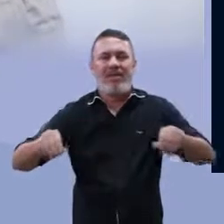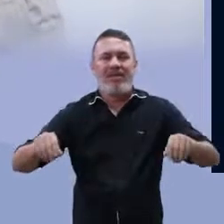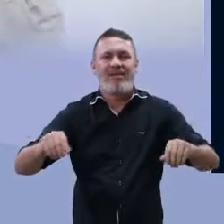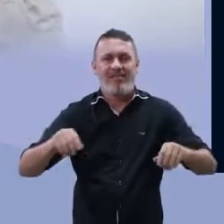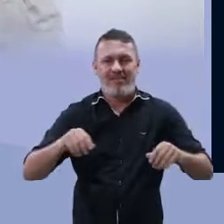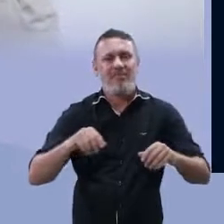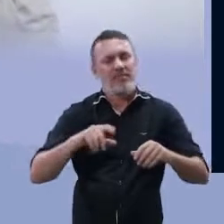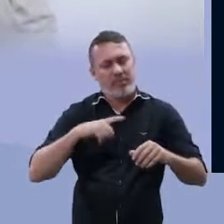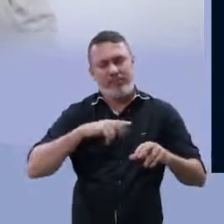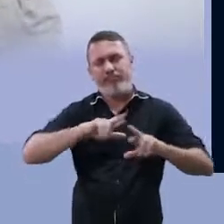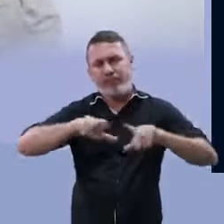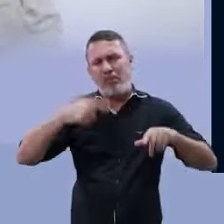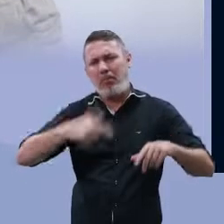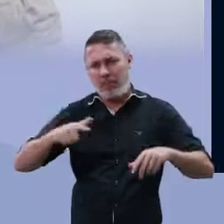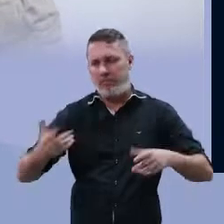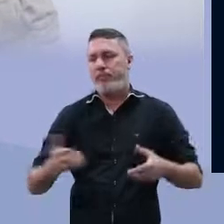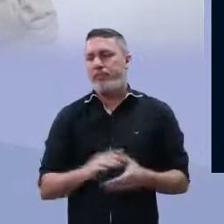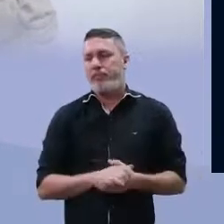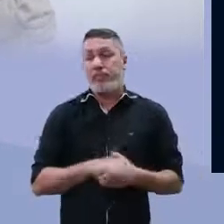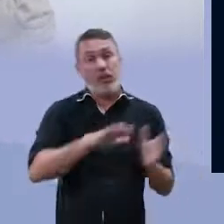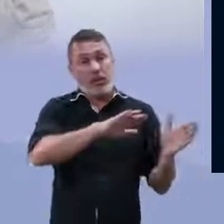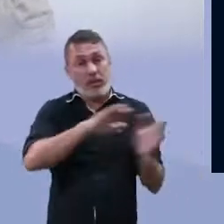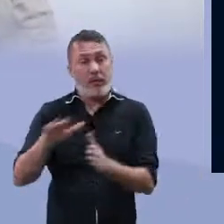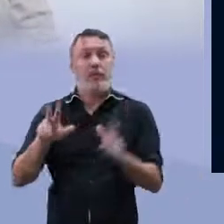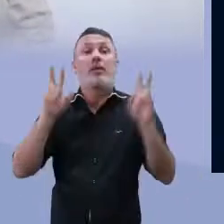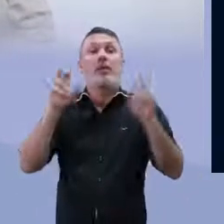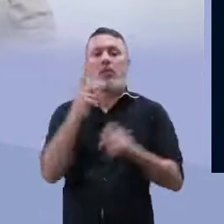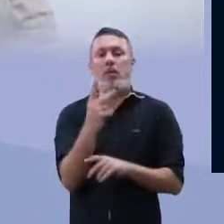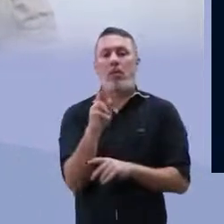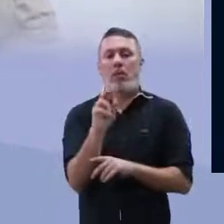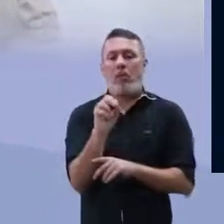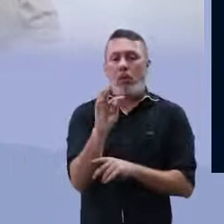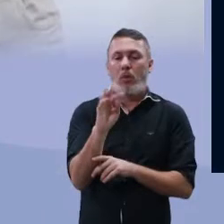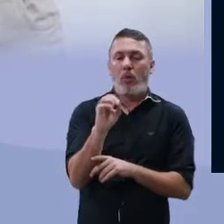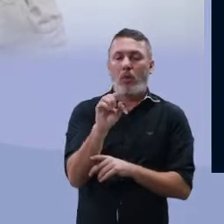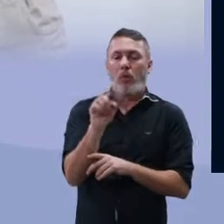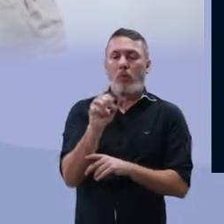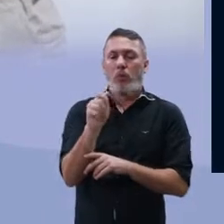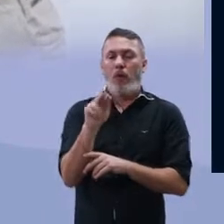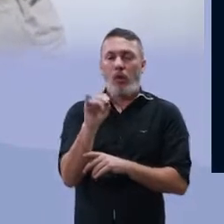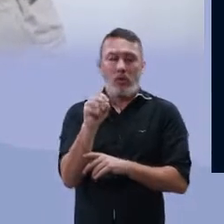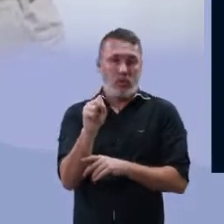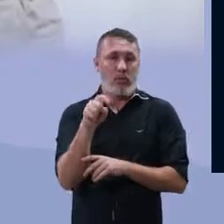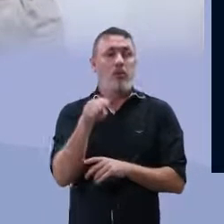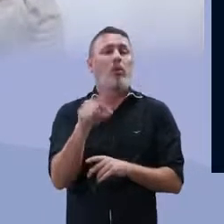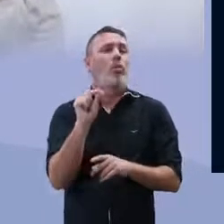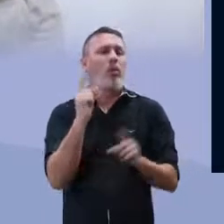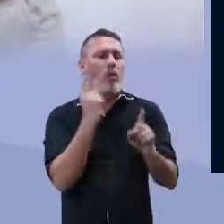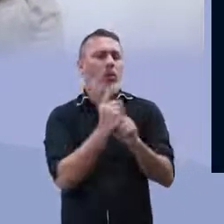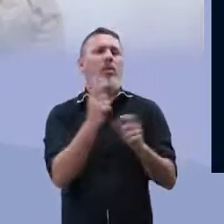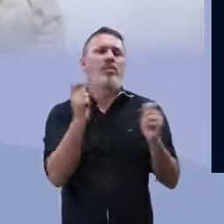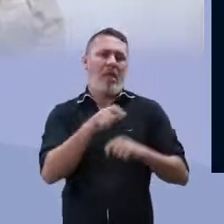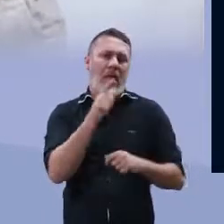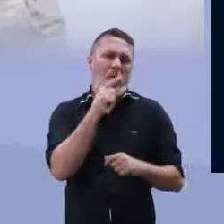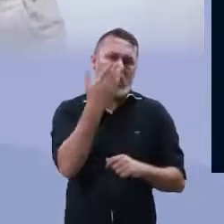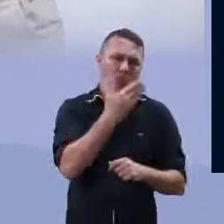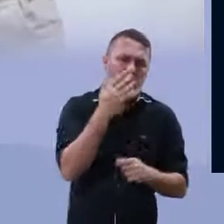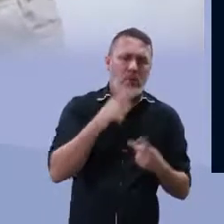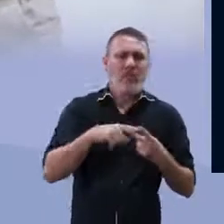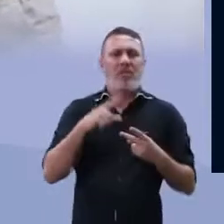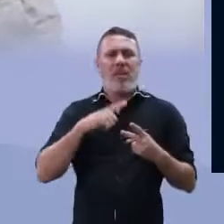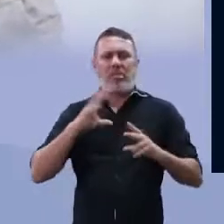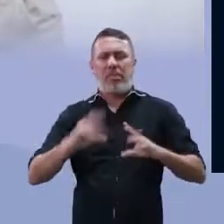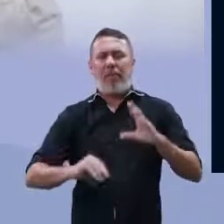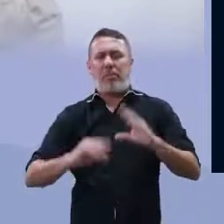um monte de outras coisas. E dentro dos protozoários, eles podem ser encontrados, né? Em água doce, água